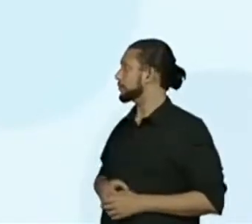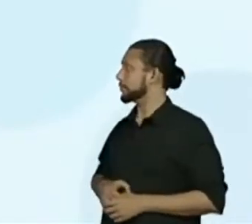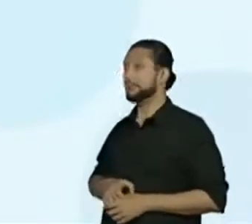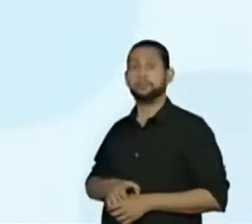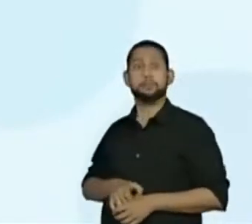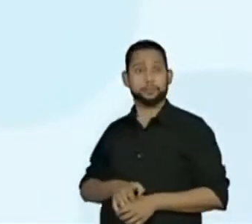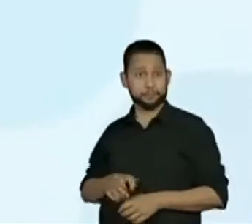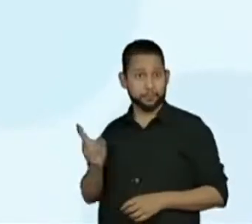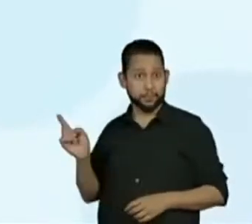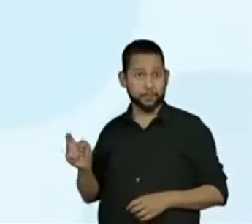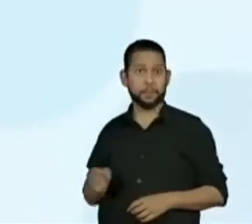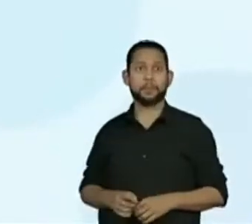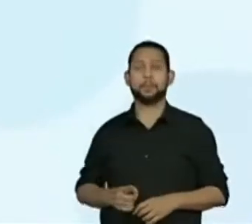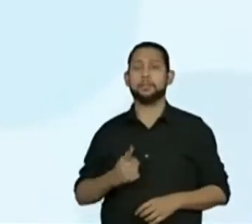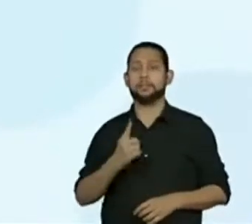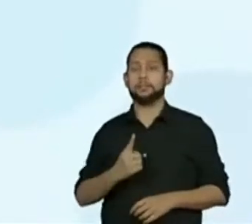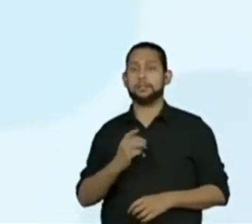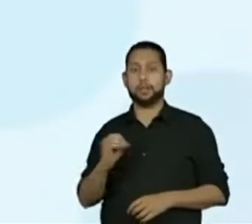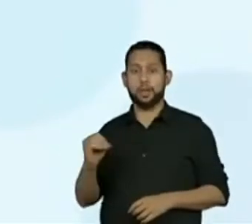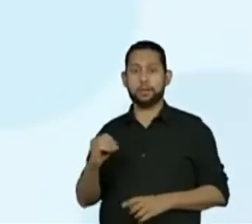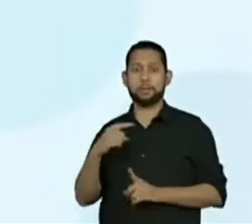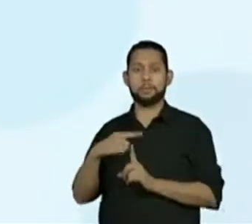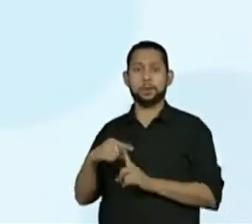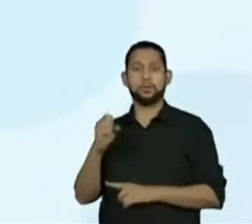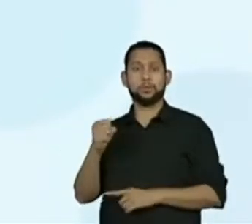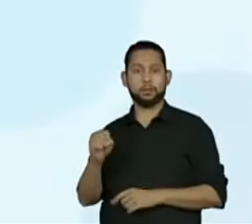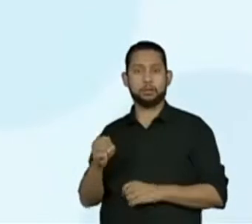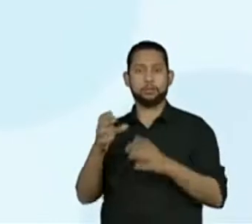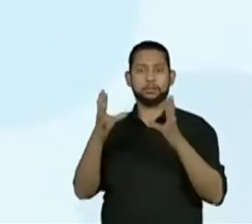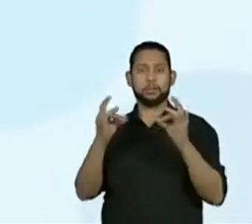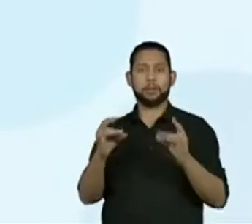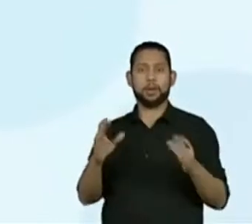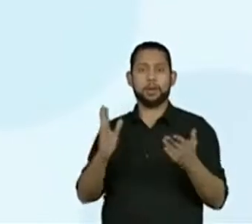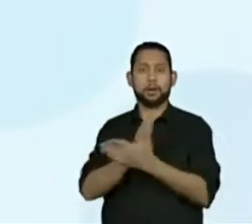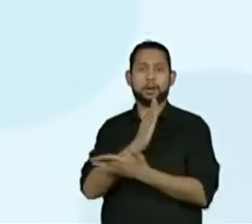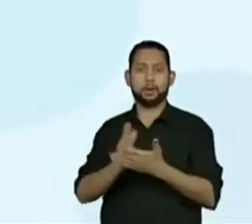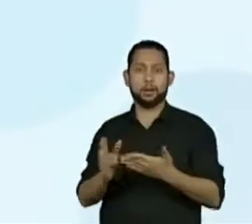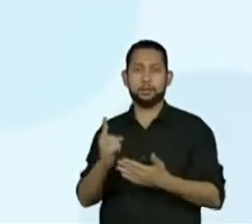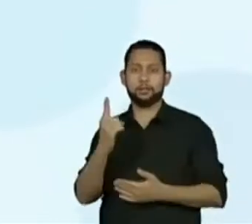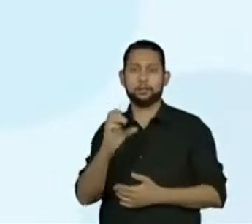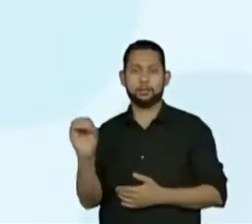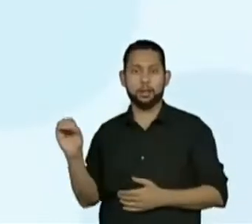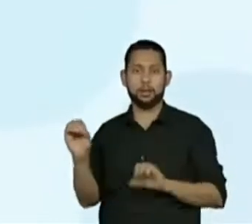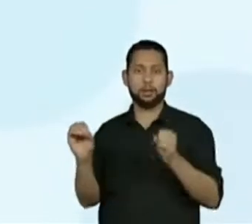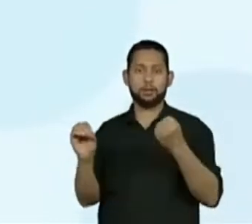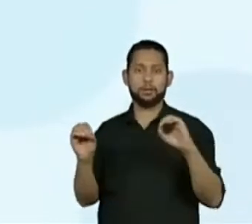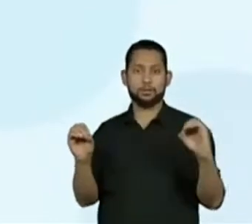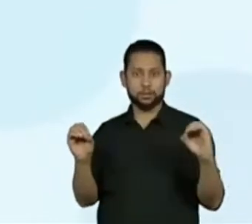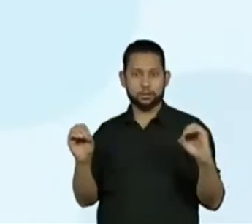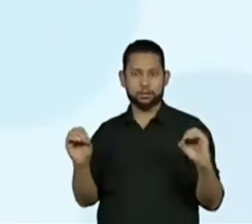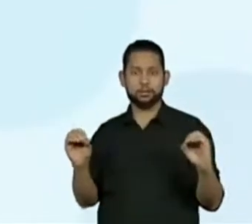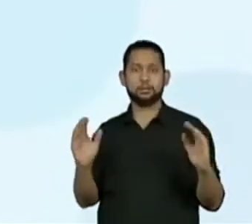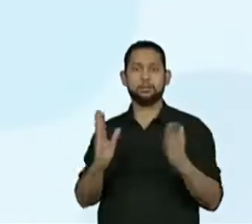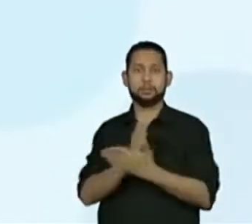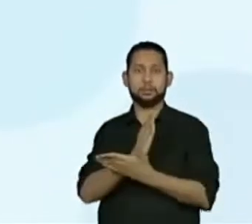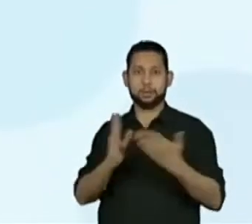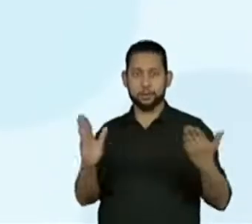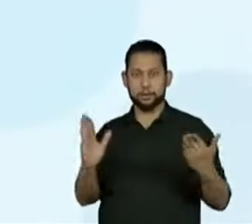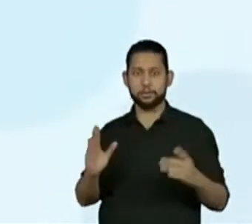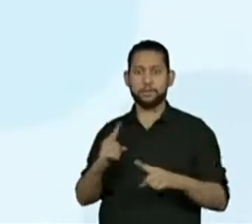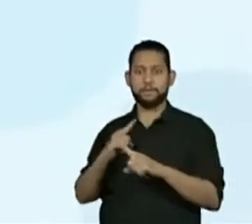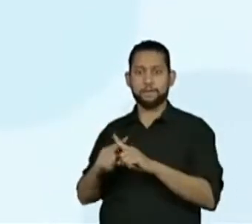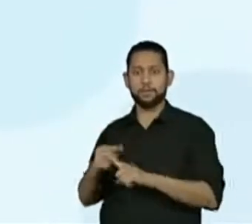E aí, eu também fiz pela decomposição, só para vocês irem bem devagarinho, tá bom?